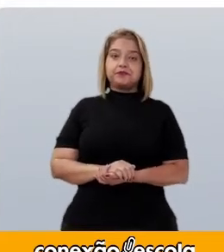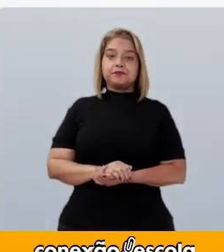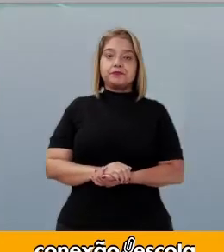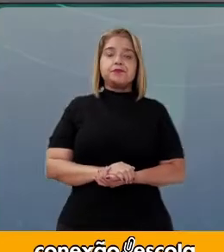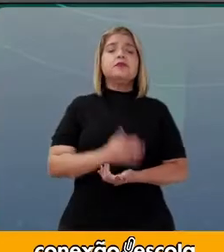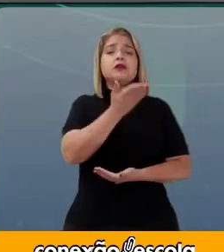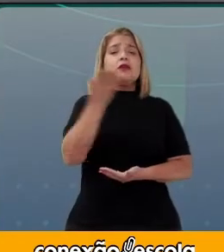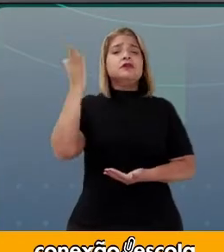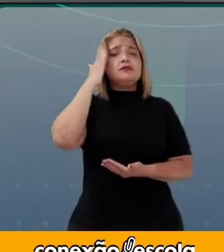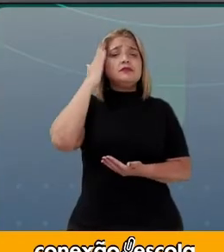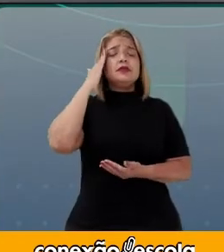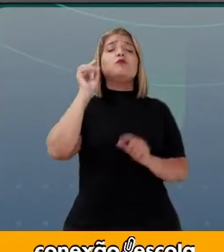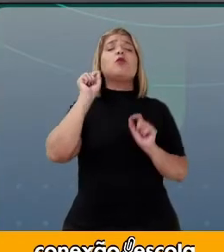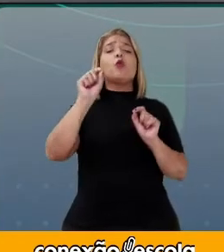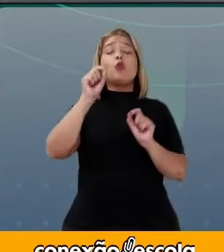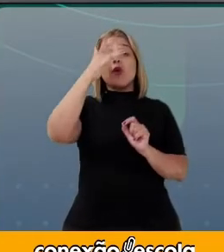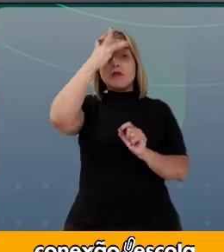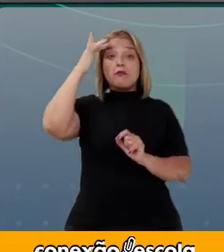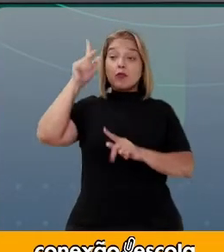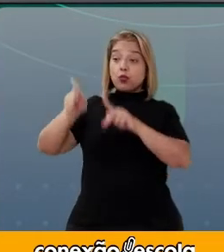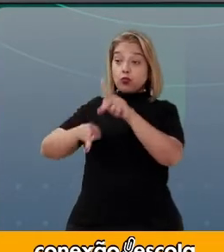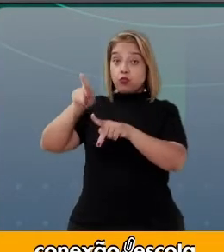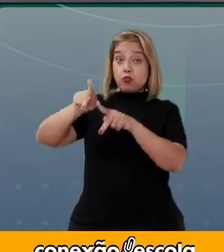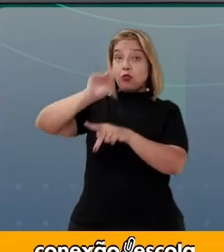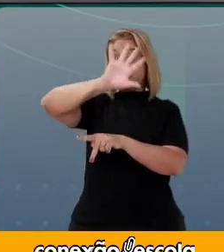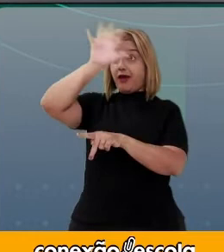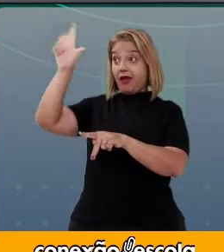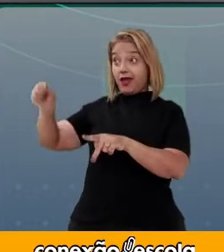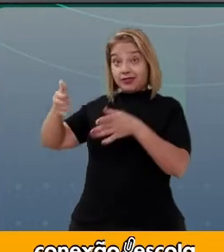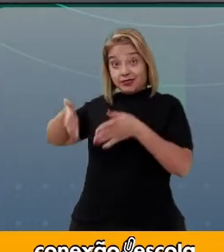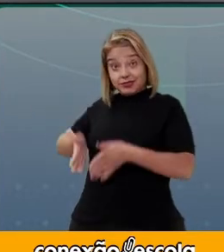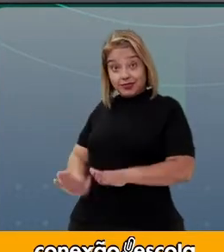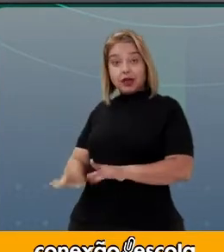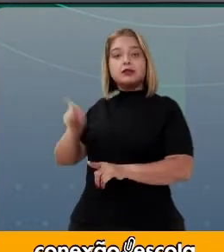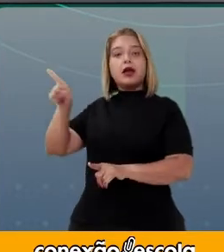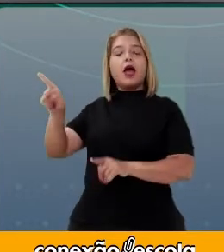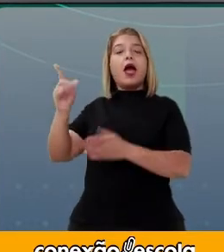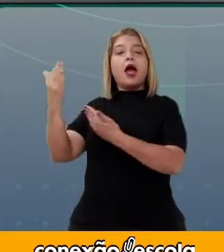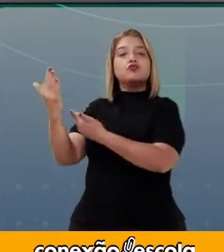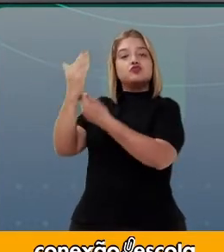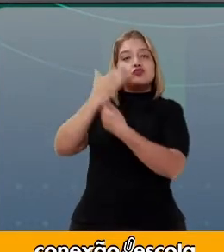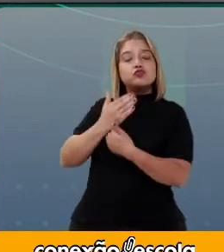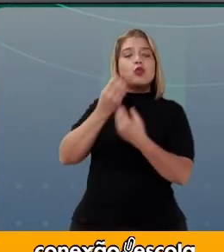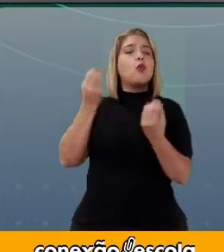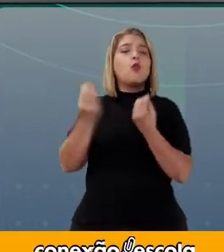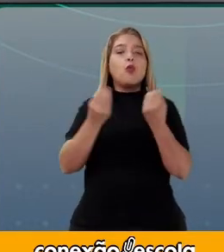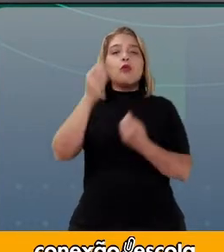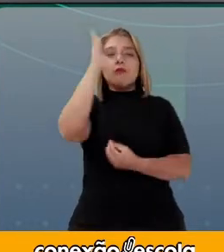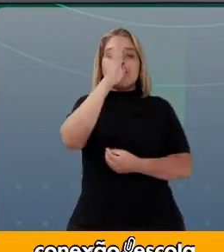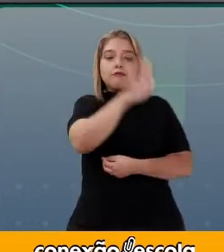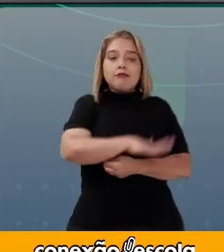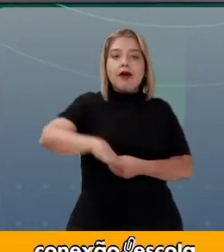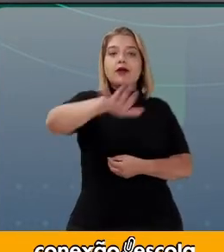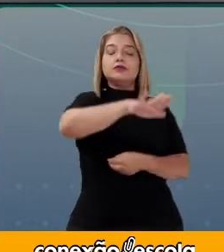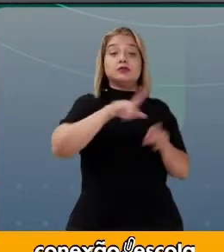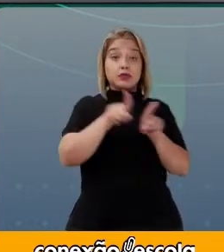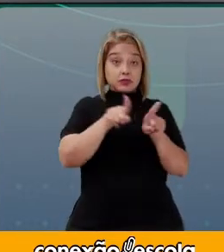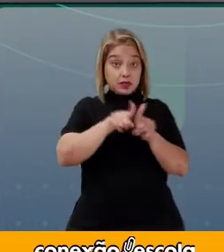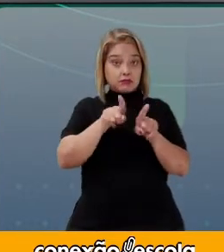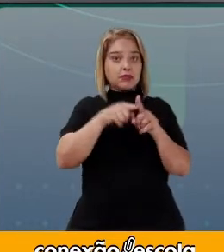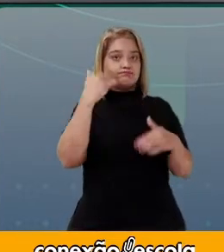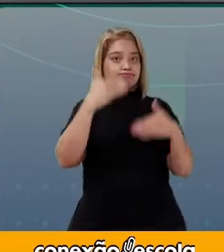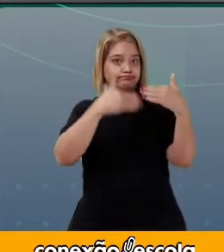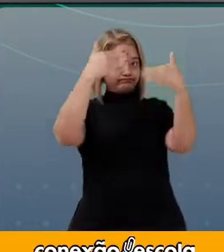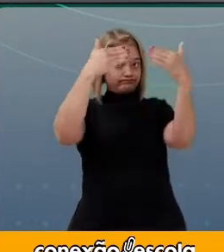Você sabia que o povo africano contribuiu para a formação do povo brasileiro? Vamos ver